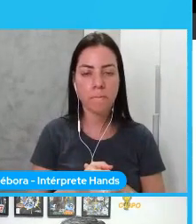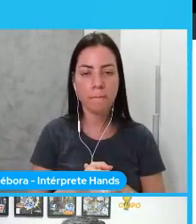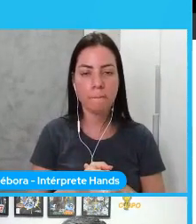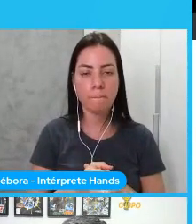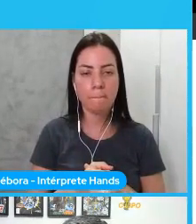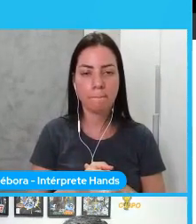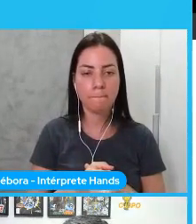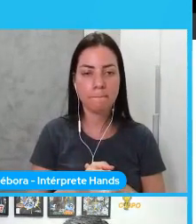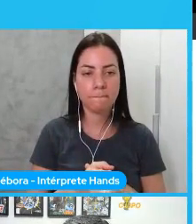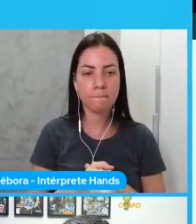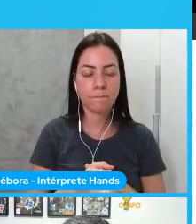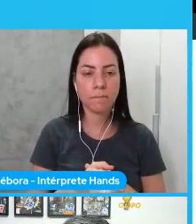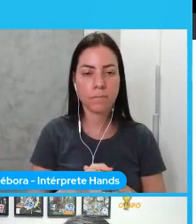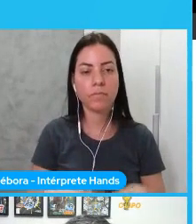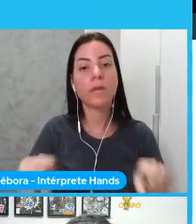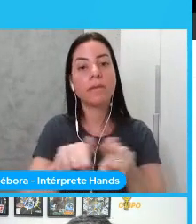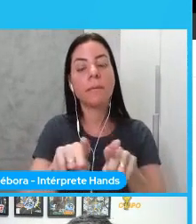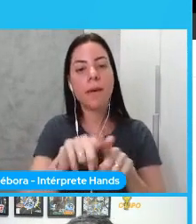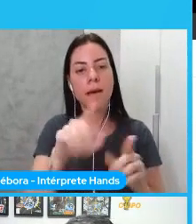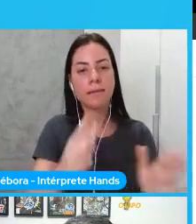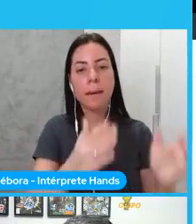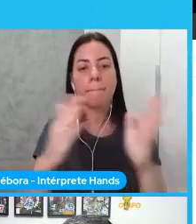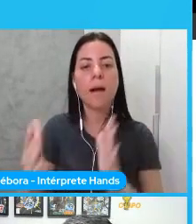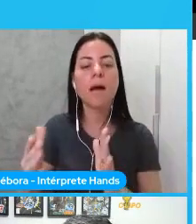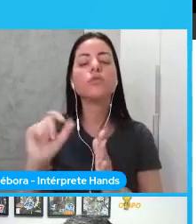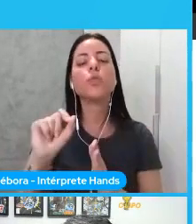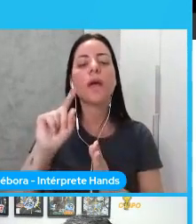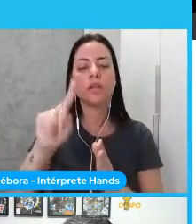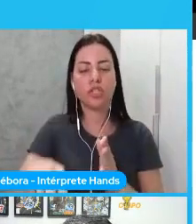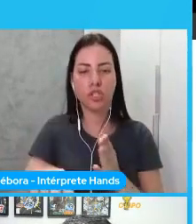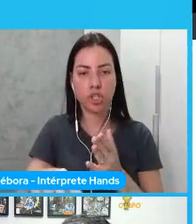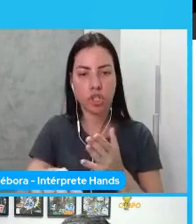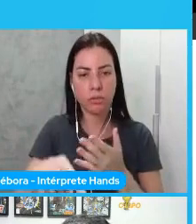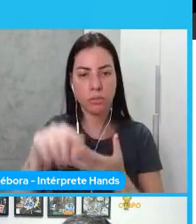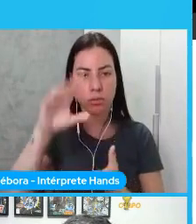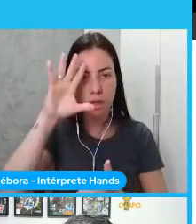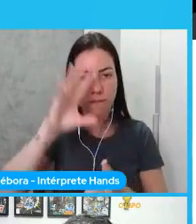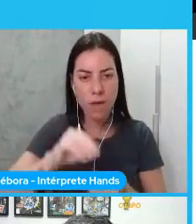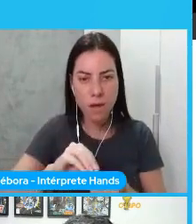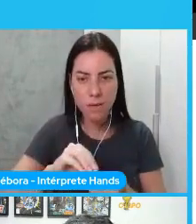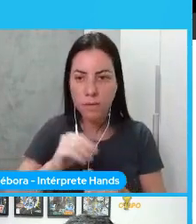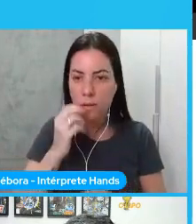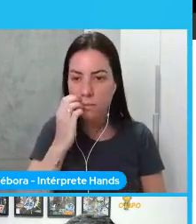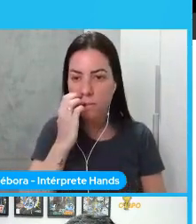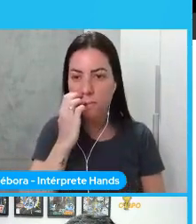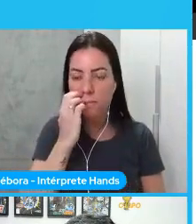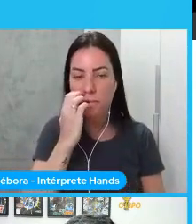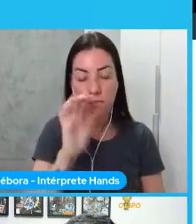e aqui na parte de inferência deixa eu ver só despedir isso aqui